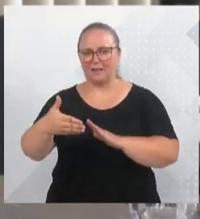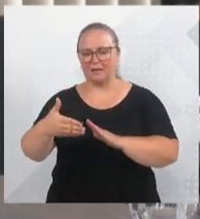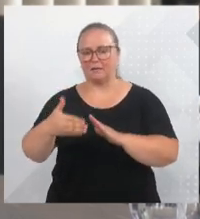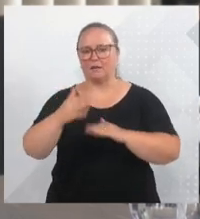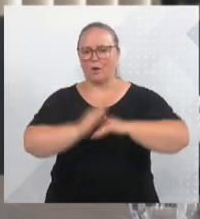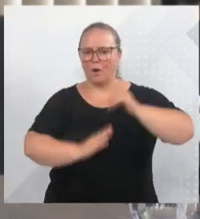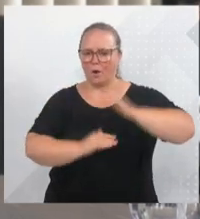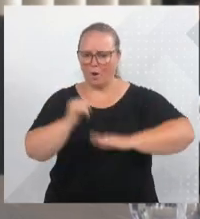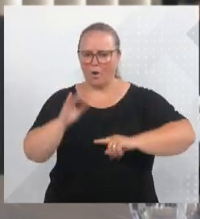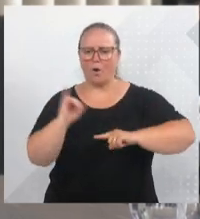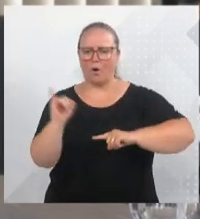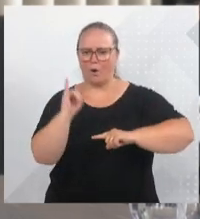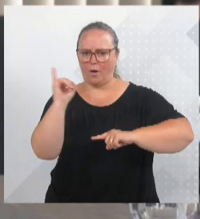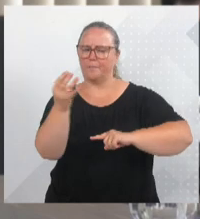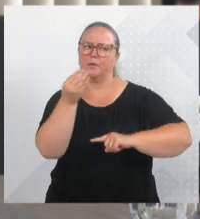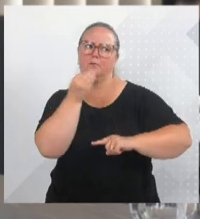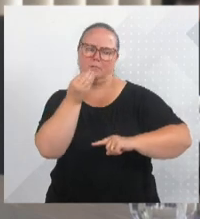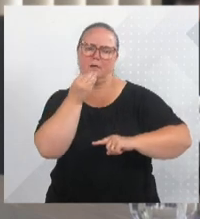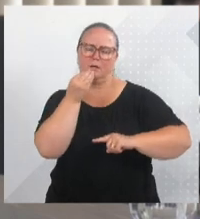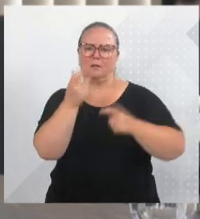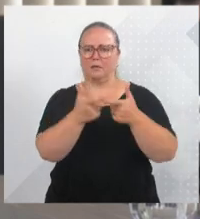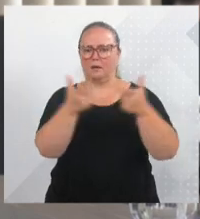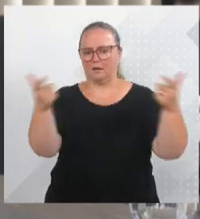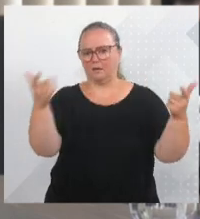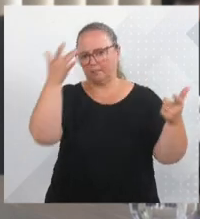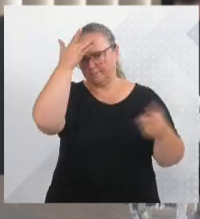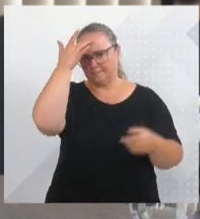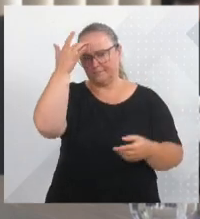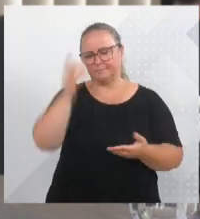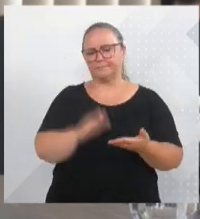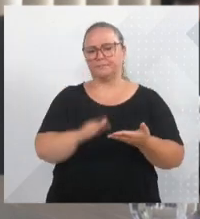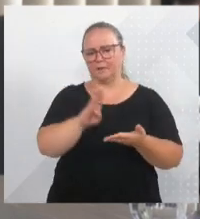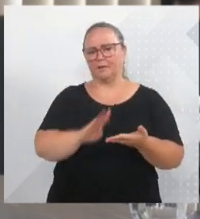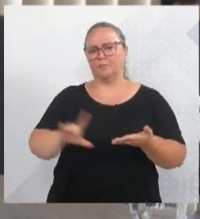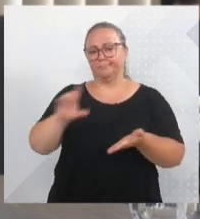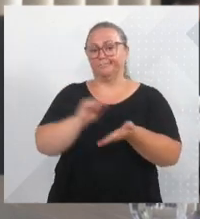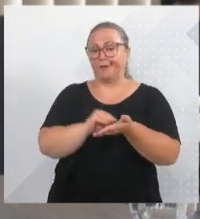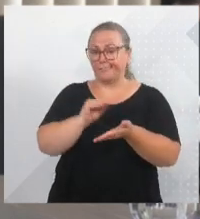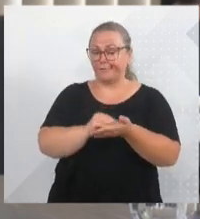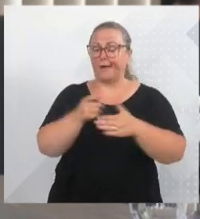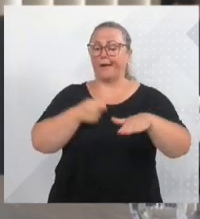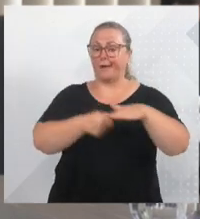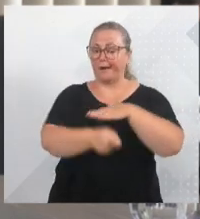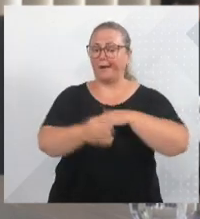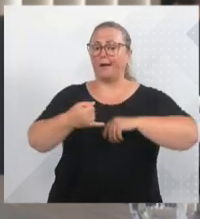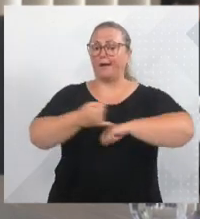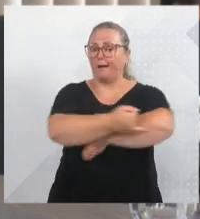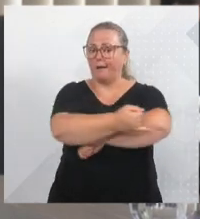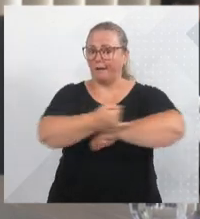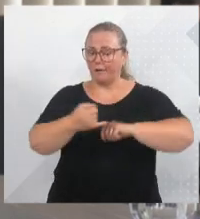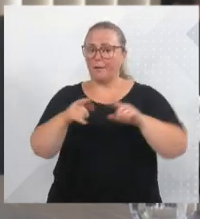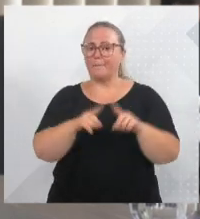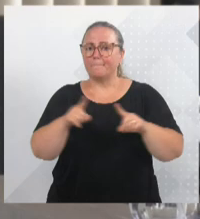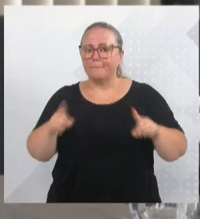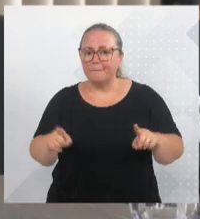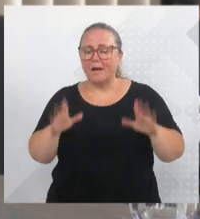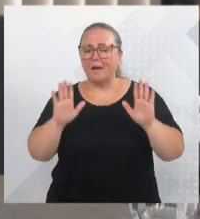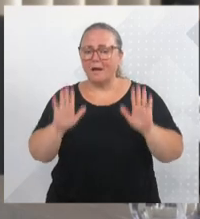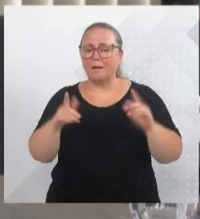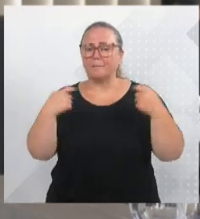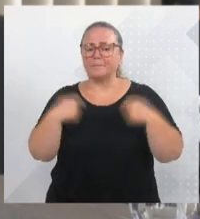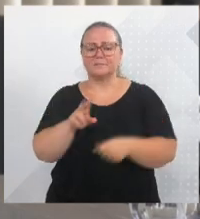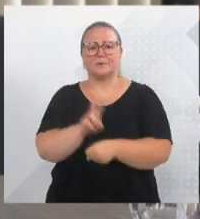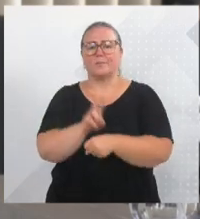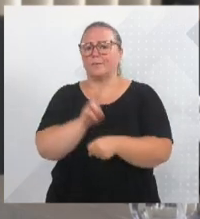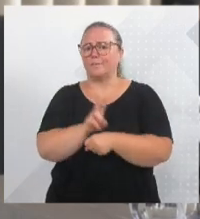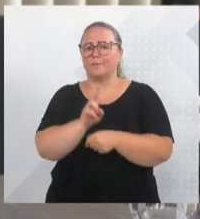obras muito importantes, ou pelo menos a grande maioria dela, porque Blumenau carece de grandes investimentos em infraestrutura, mas, sem esse cuidado com as obras que